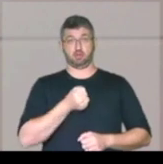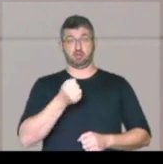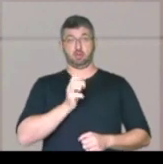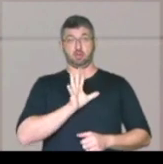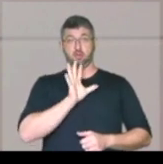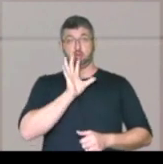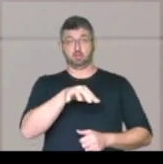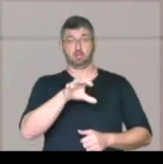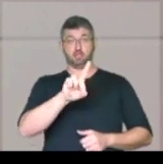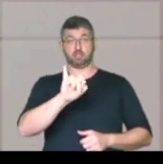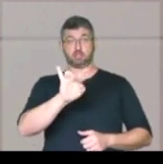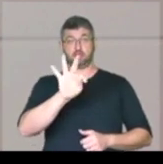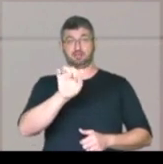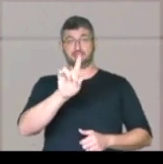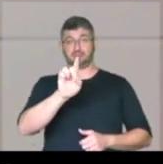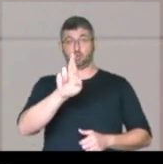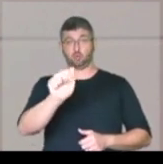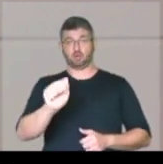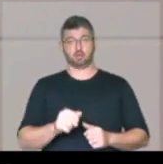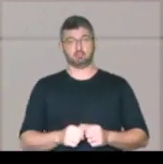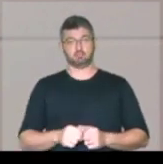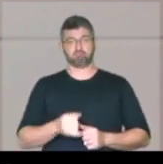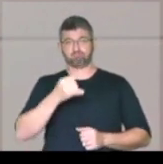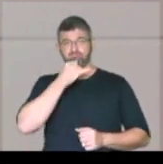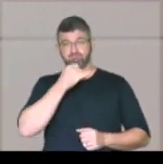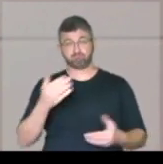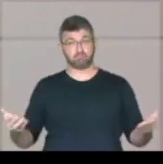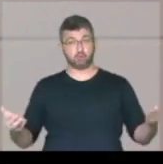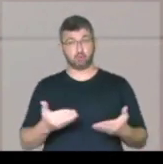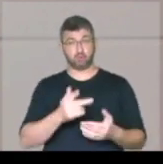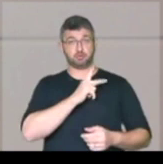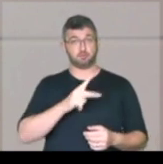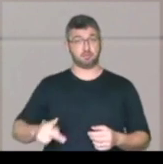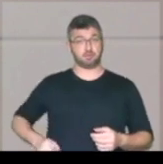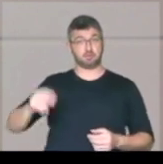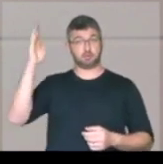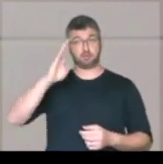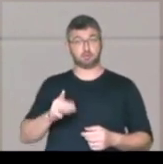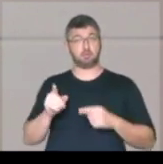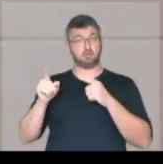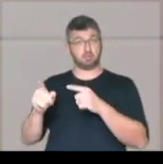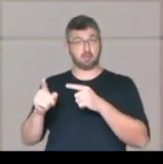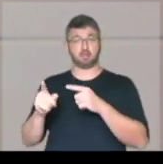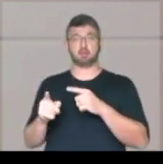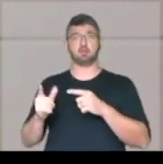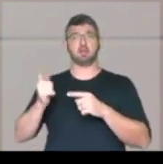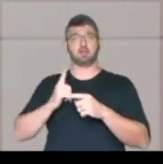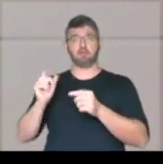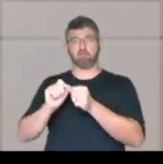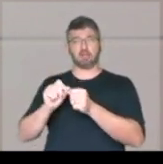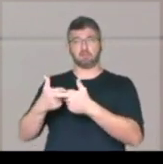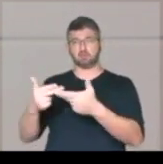nojo da ditadura. Lamentavelmente, hoje nós temos um presidente da República, que com todos os seus